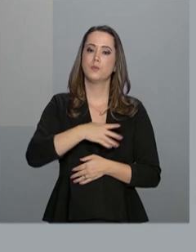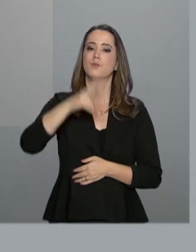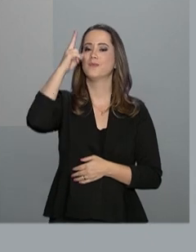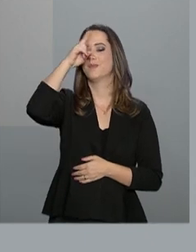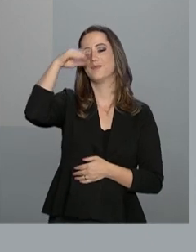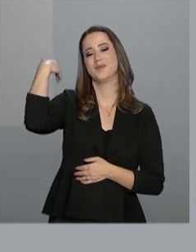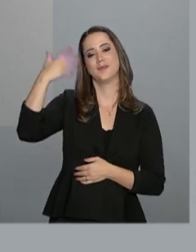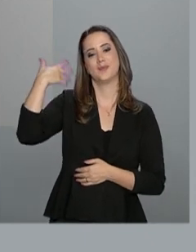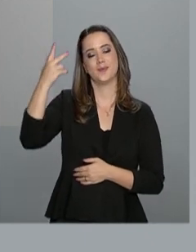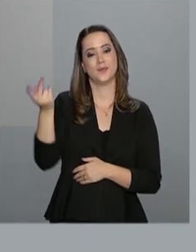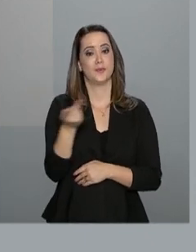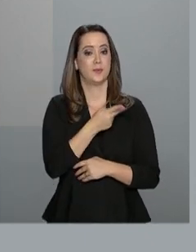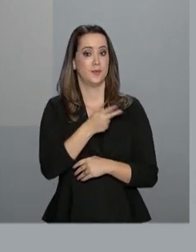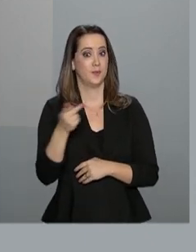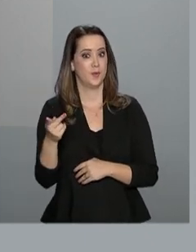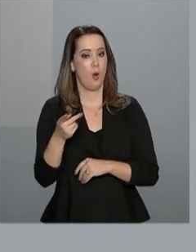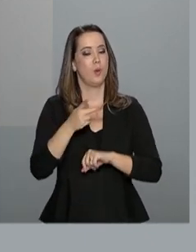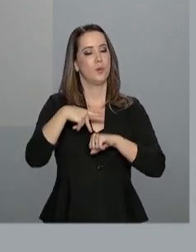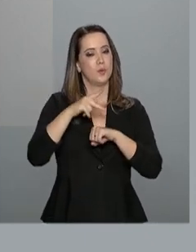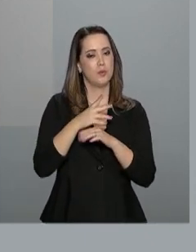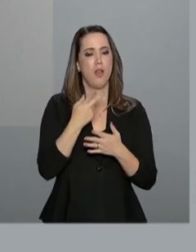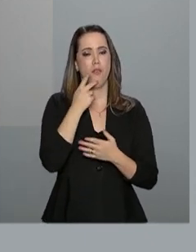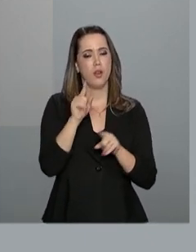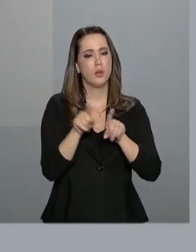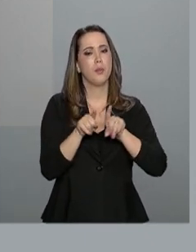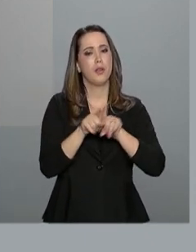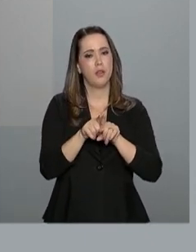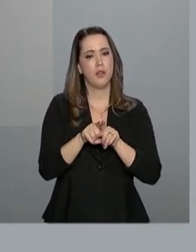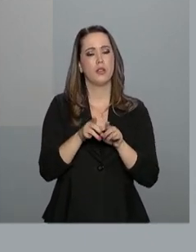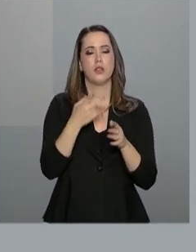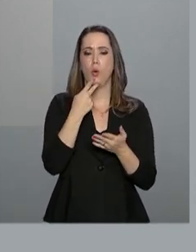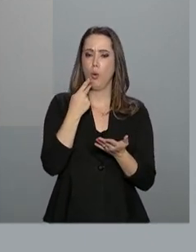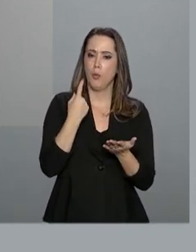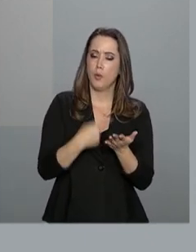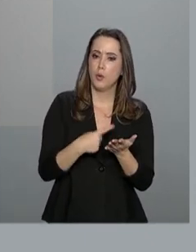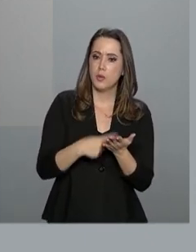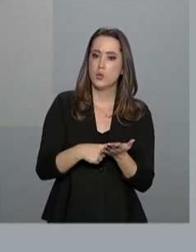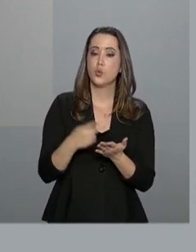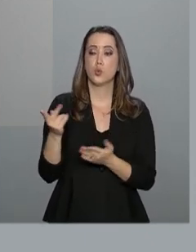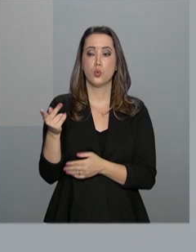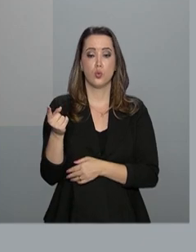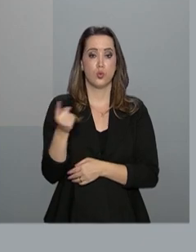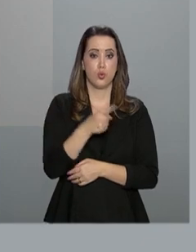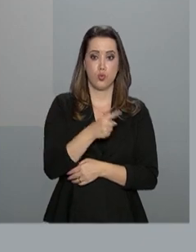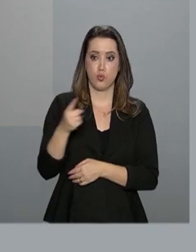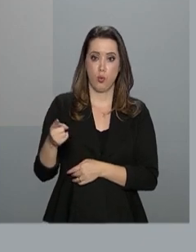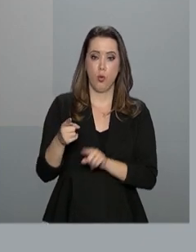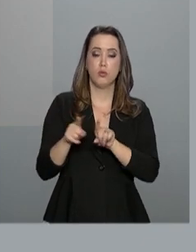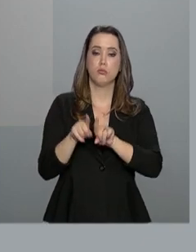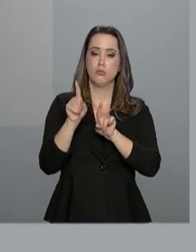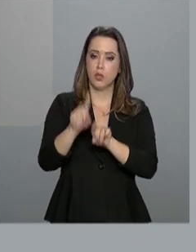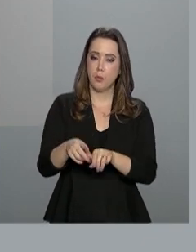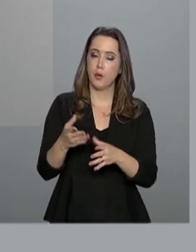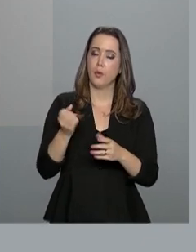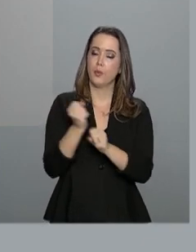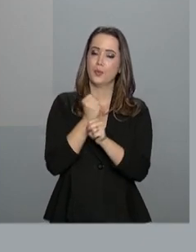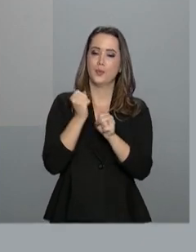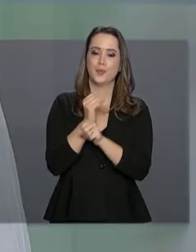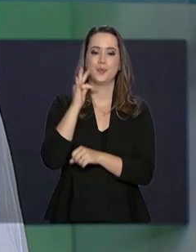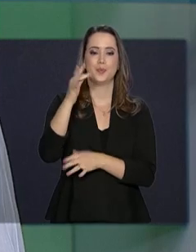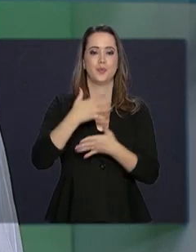países. No texto, Macri também afirma que o trabalho conjunto dos dois vai construir um futuro melhor.